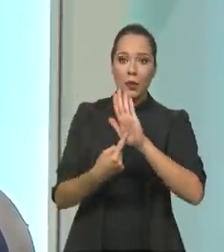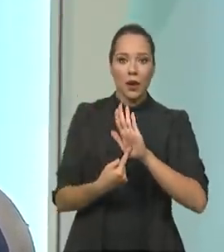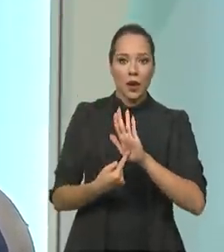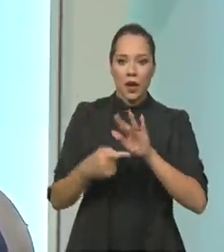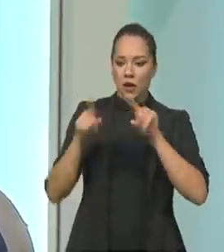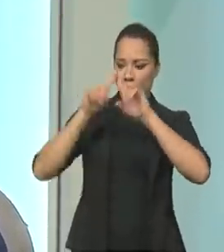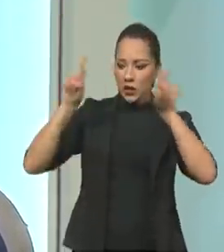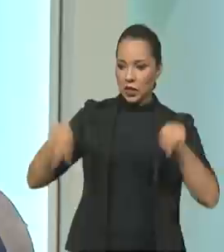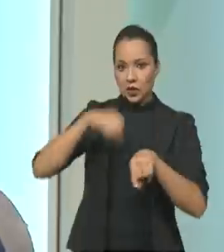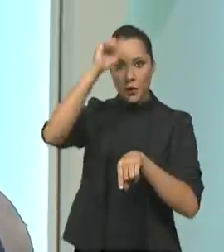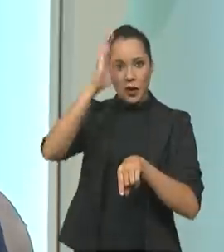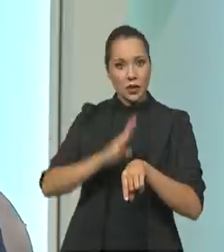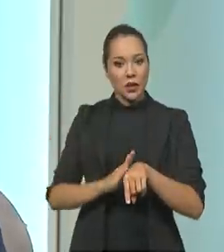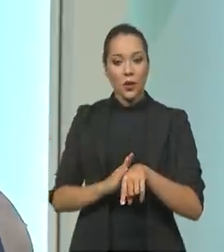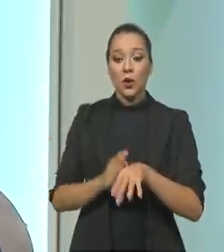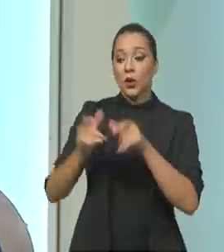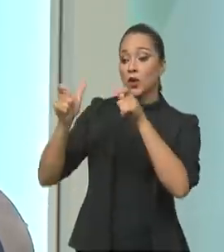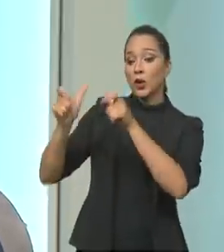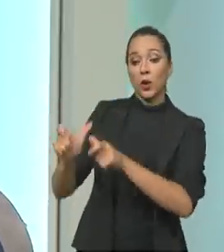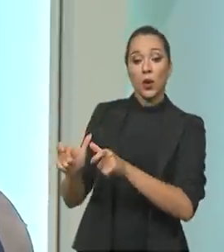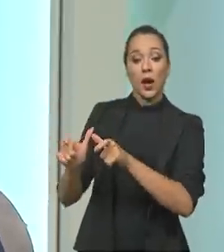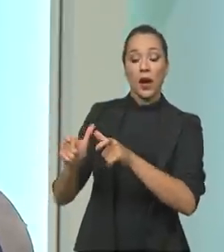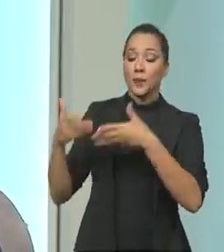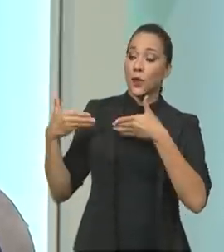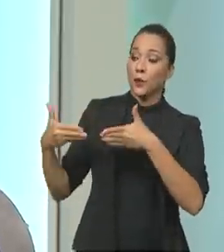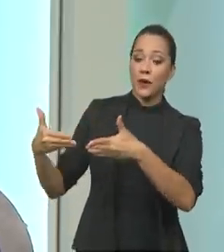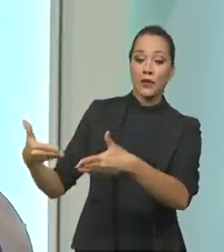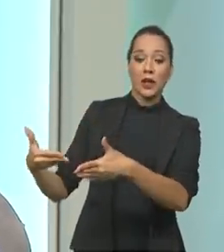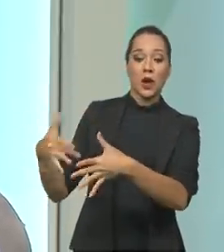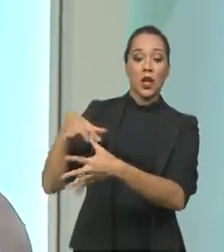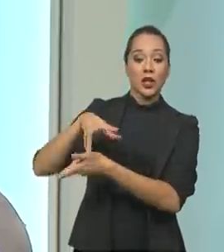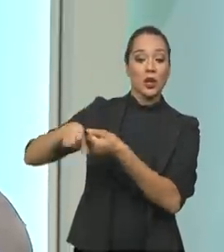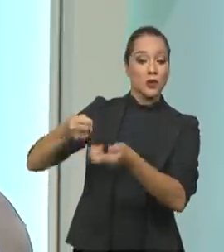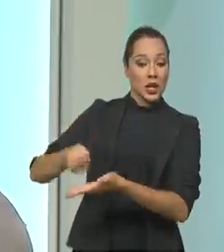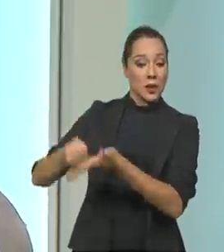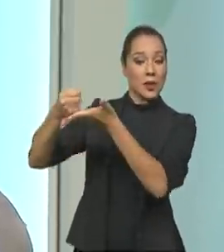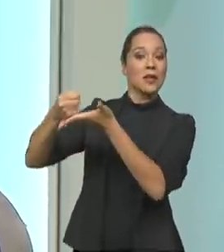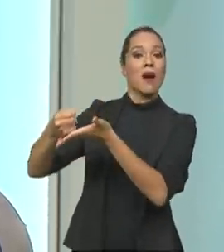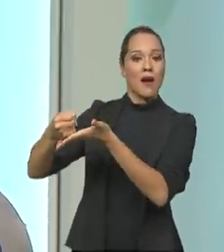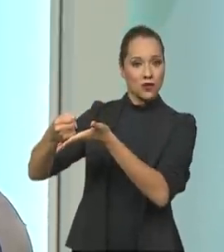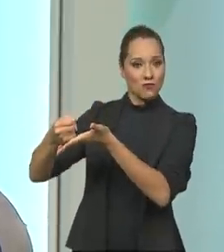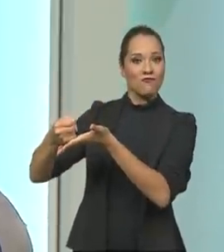Brasil é o estande que está alocado no pavilhão da sustentabilidade.